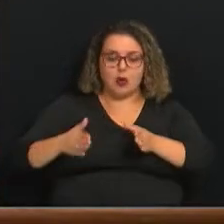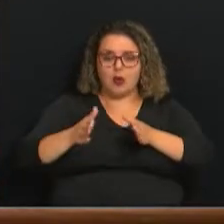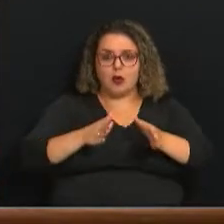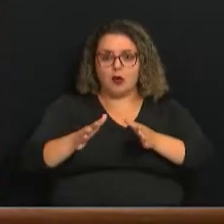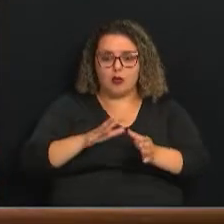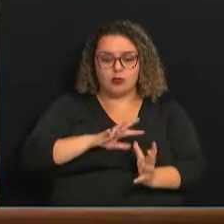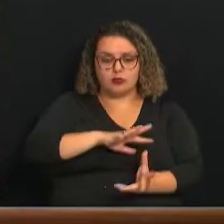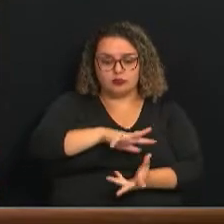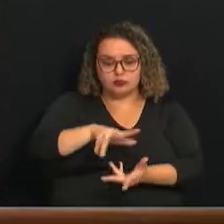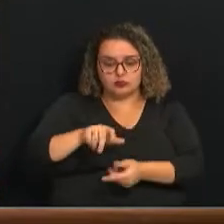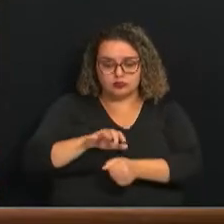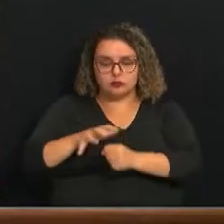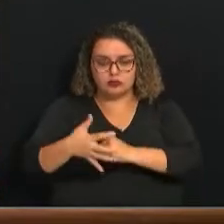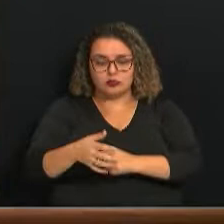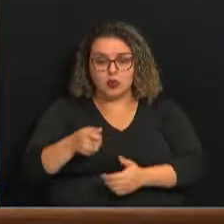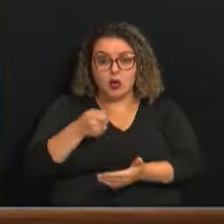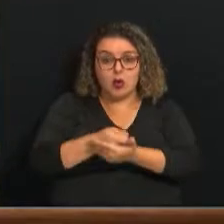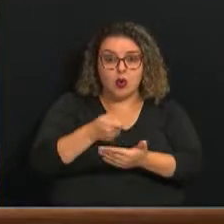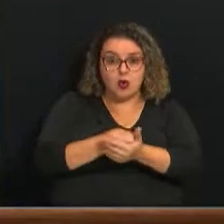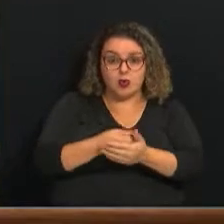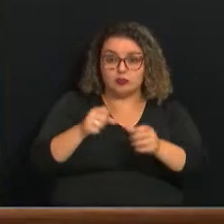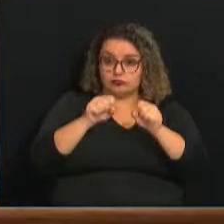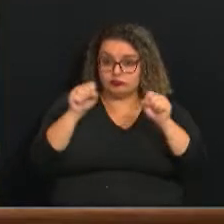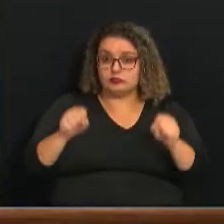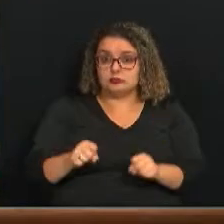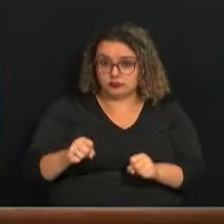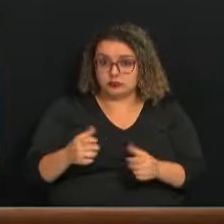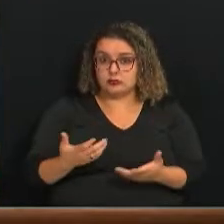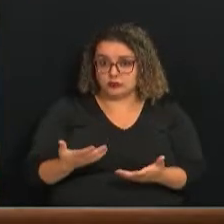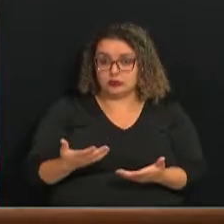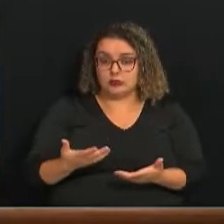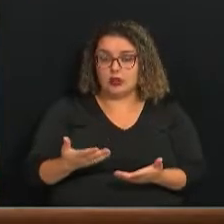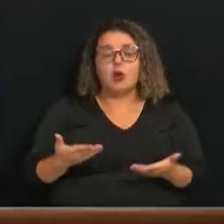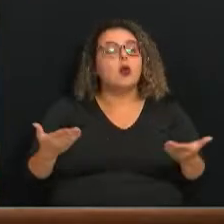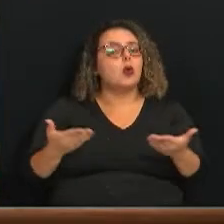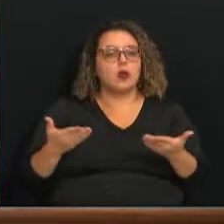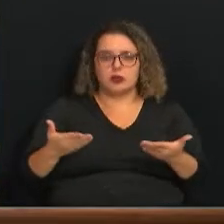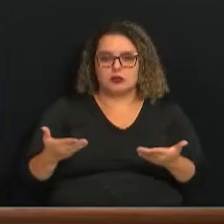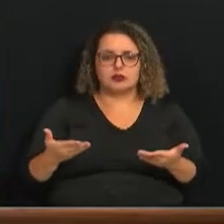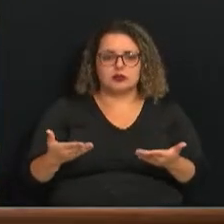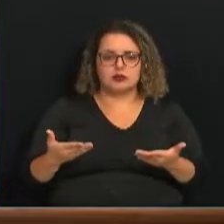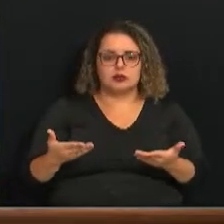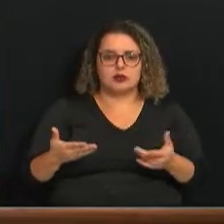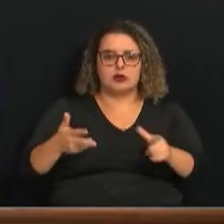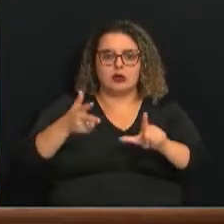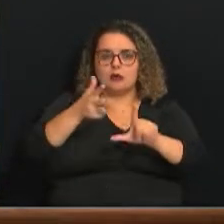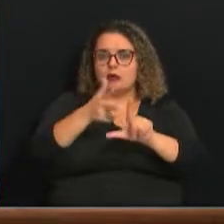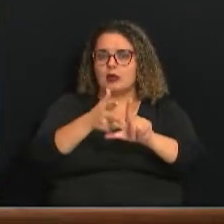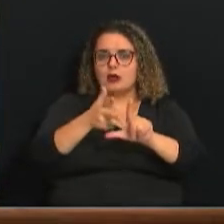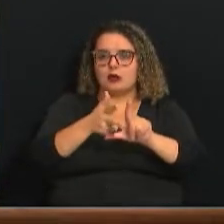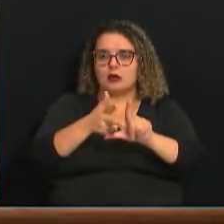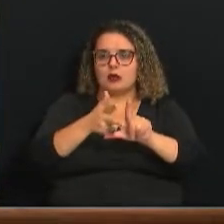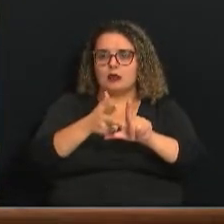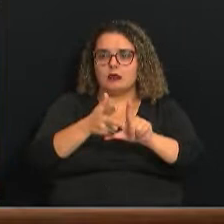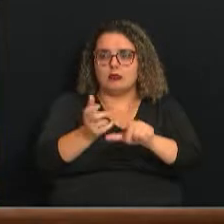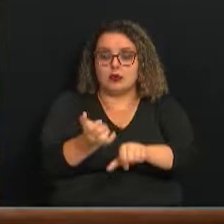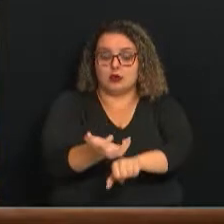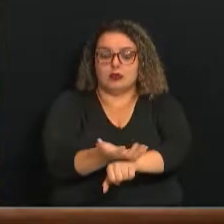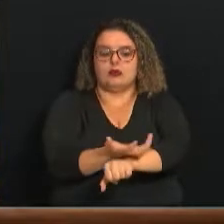sufoco e vendo a pressão no sistema que foi, hoje realmente é uma live que traz uma certa emoção.